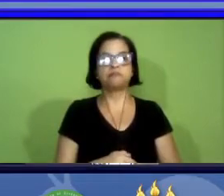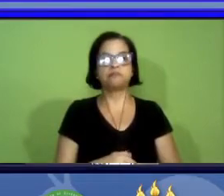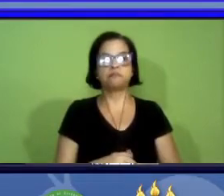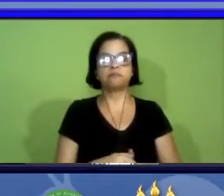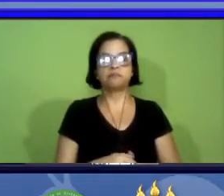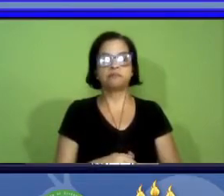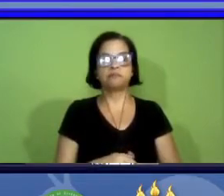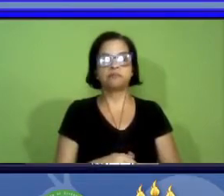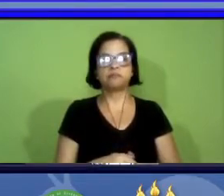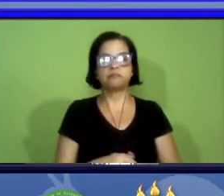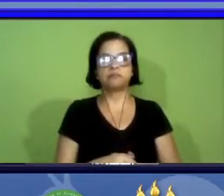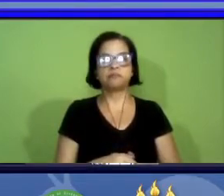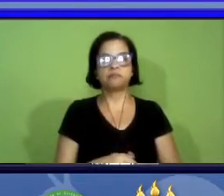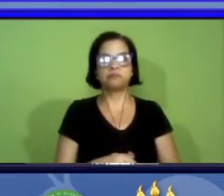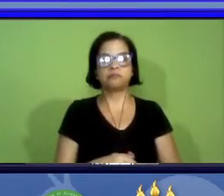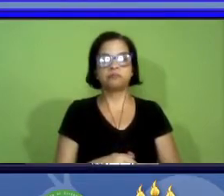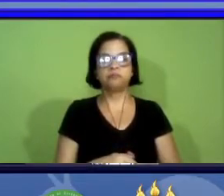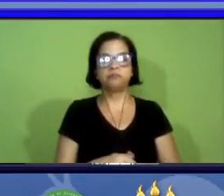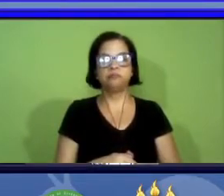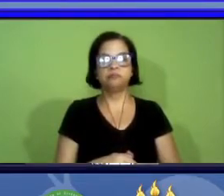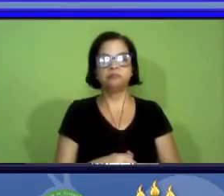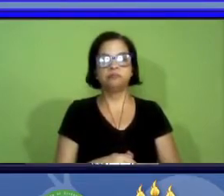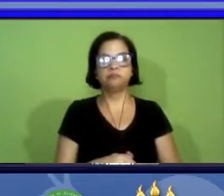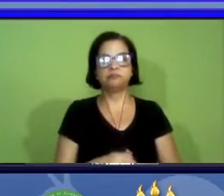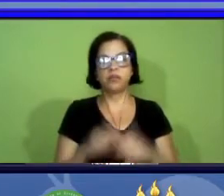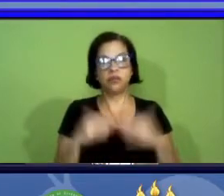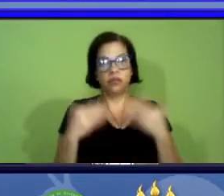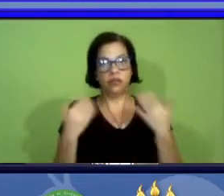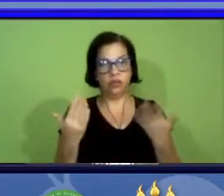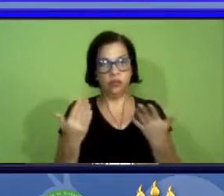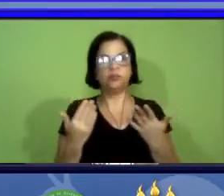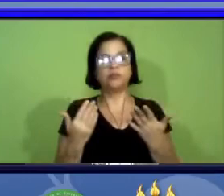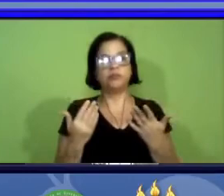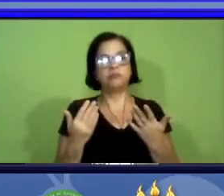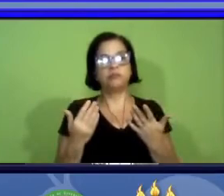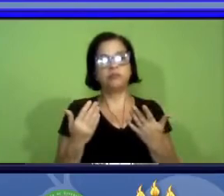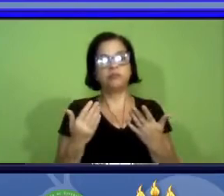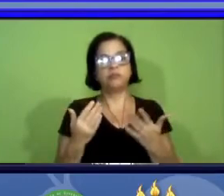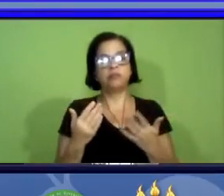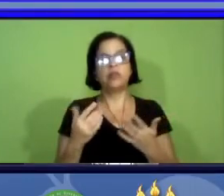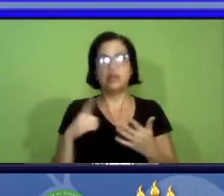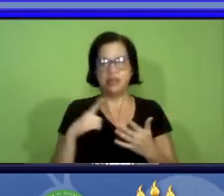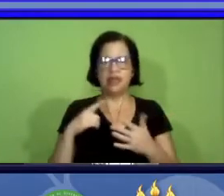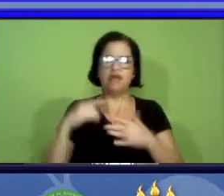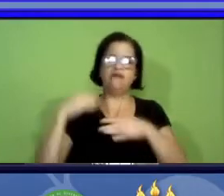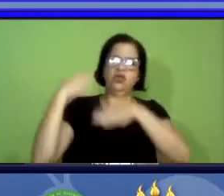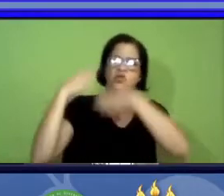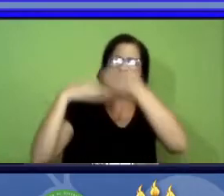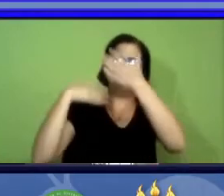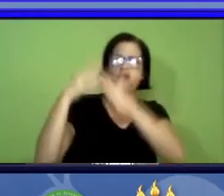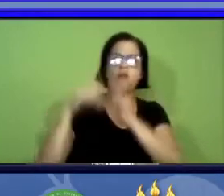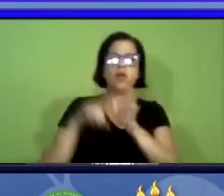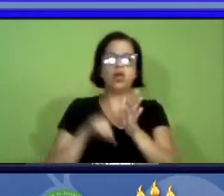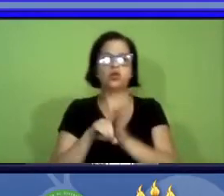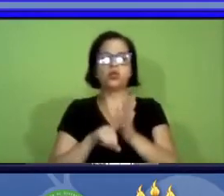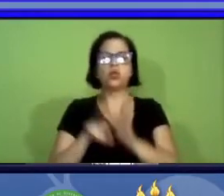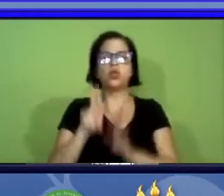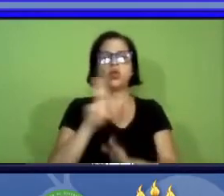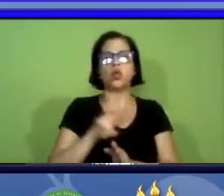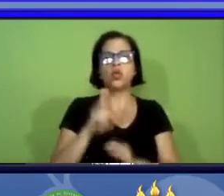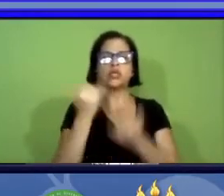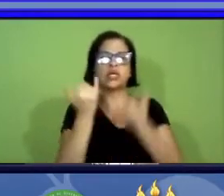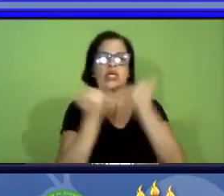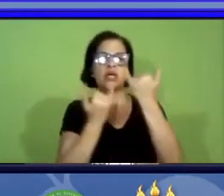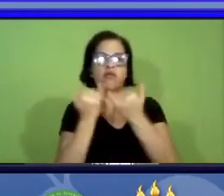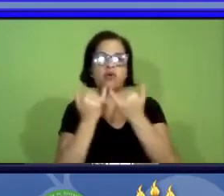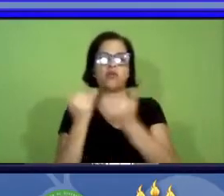então permitiu evidentemente o desenvolvimento de pesquisas utilizando as informações